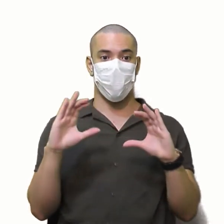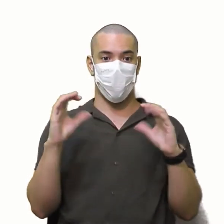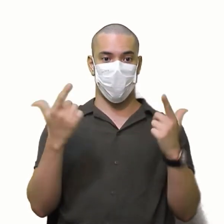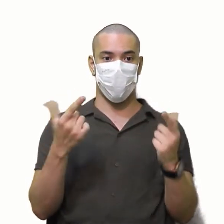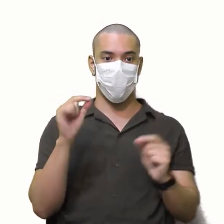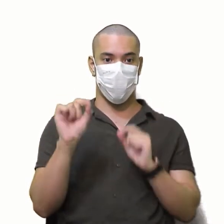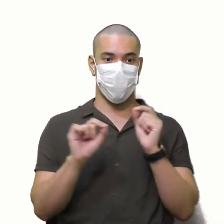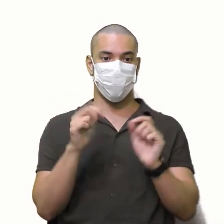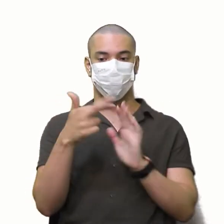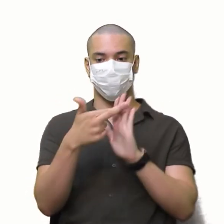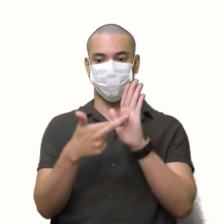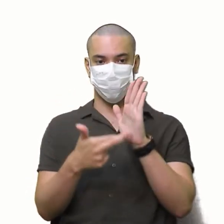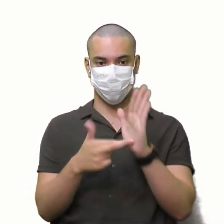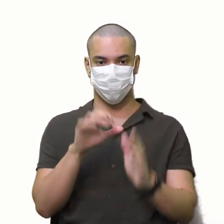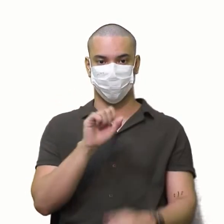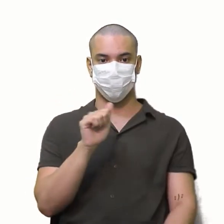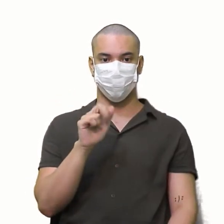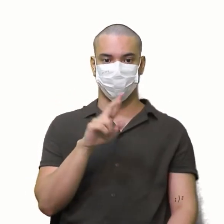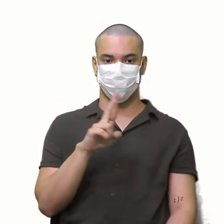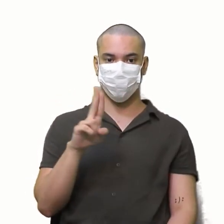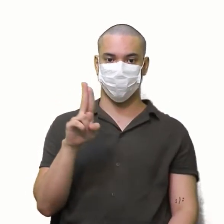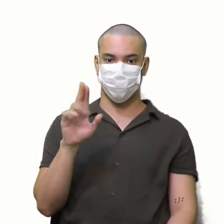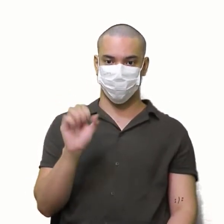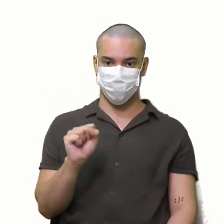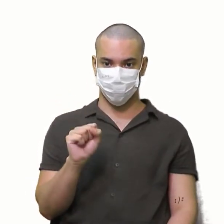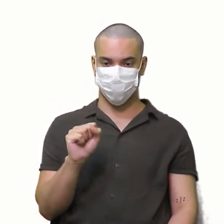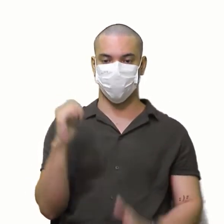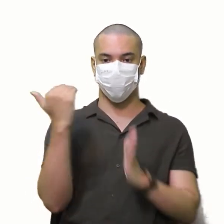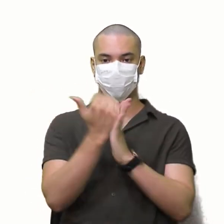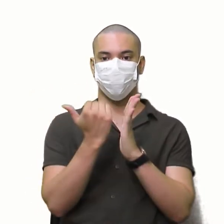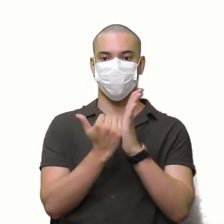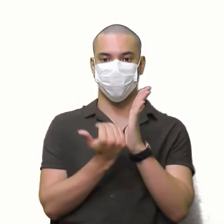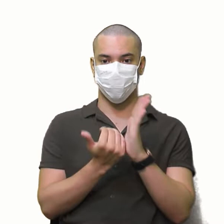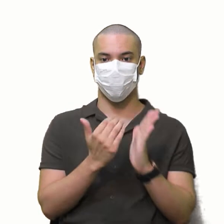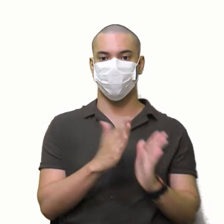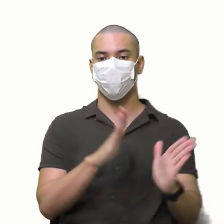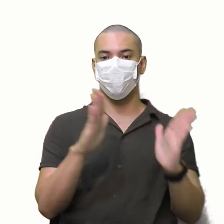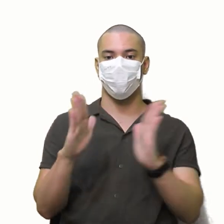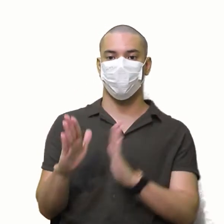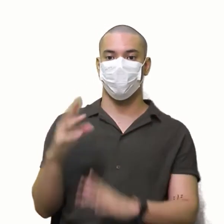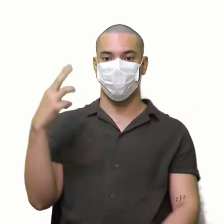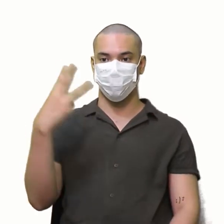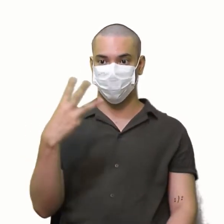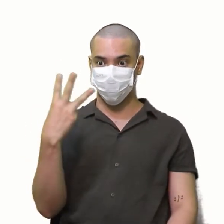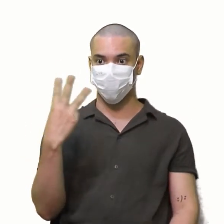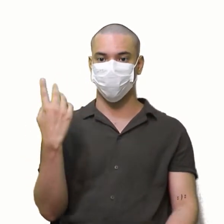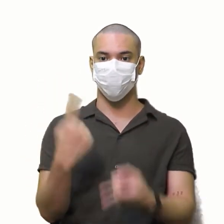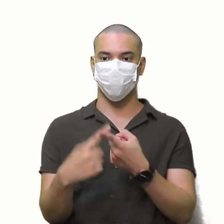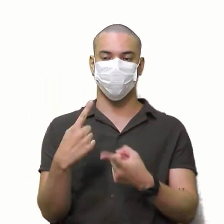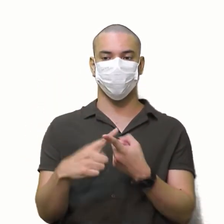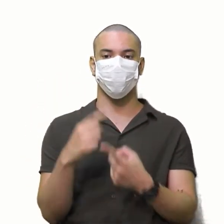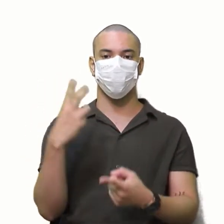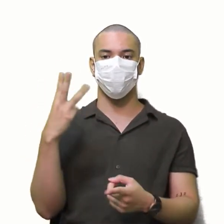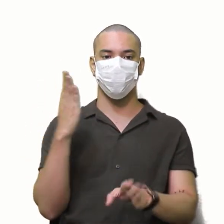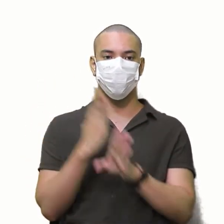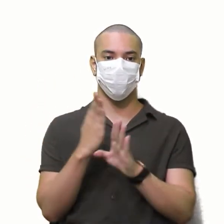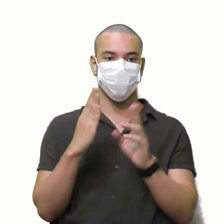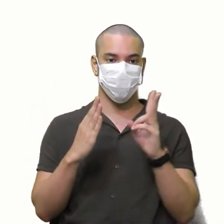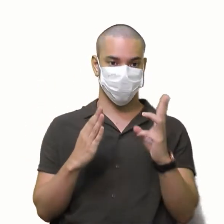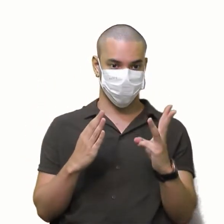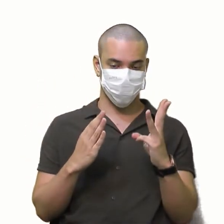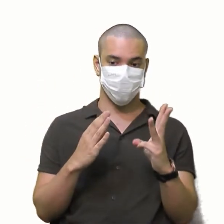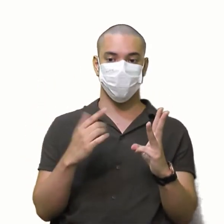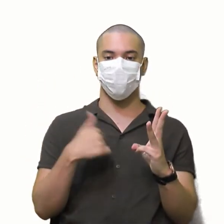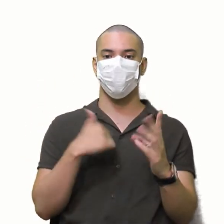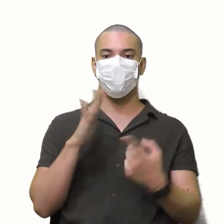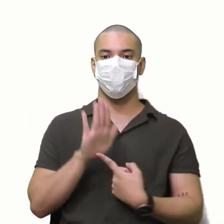nossa querida Regra de Sari Nas matrizes De terceira ordem Ou seja Matriz Três por três E a gente